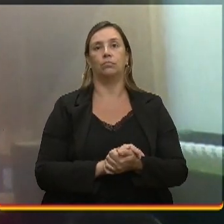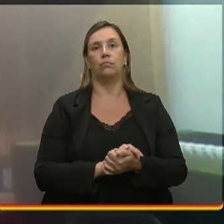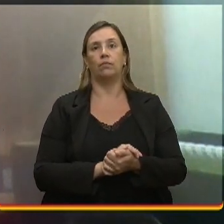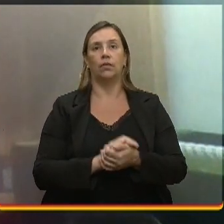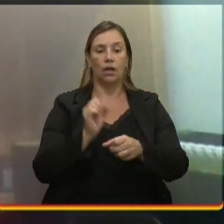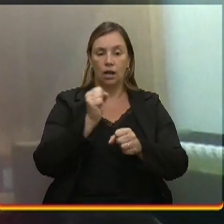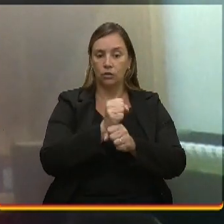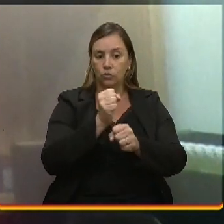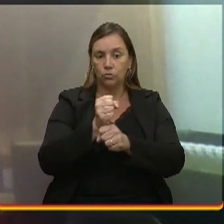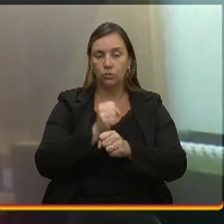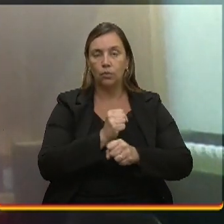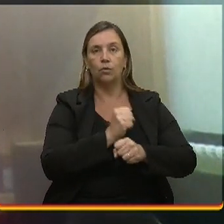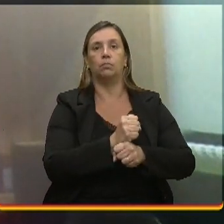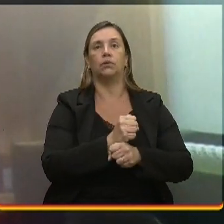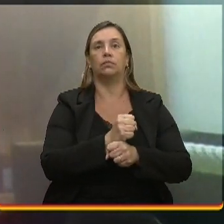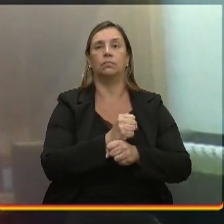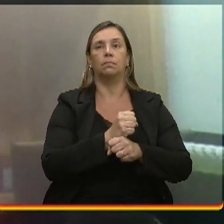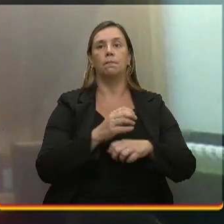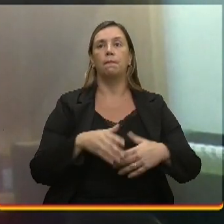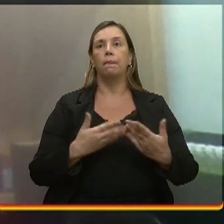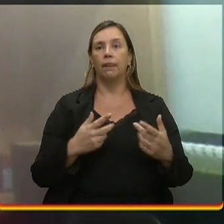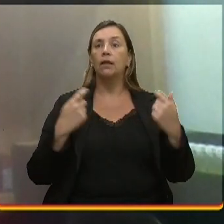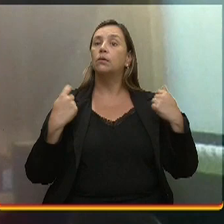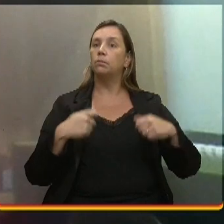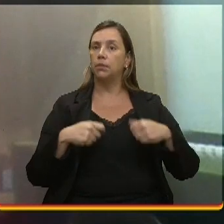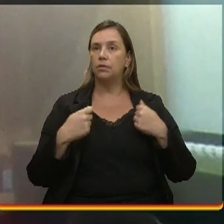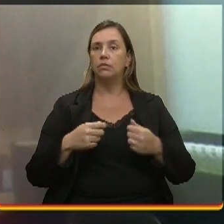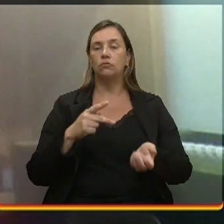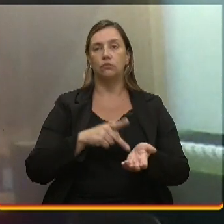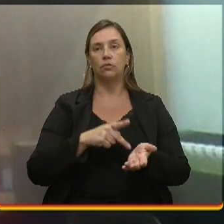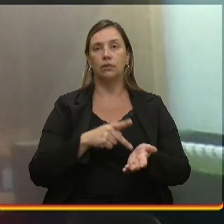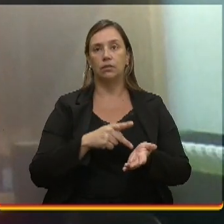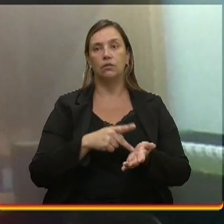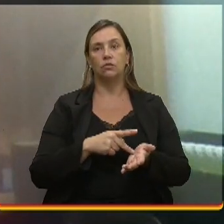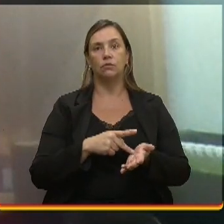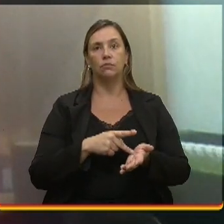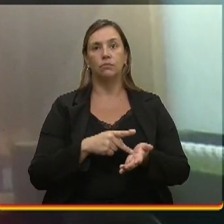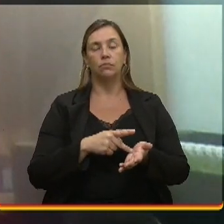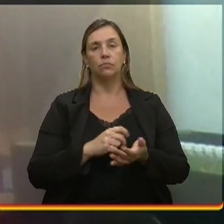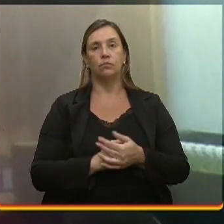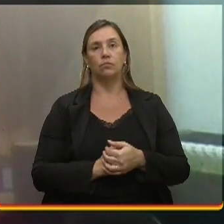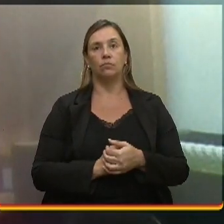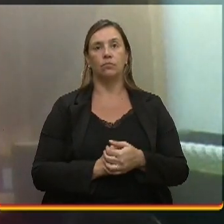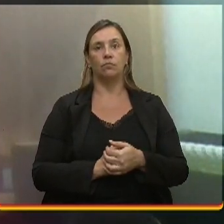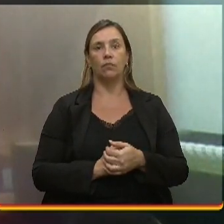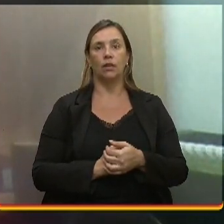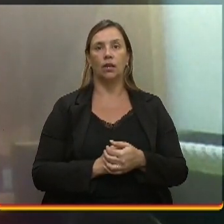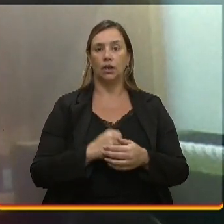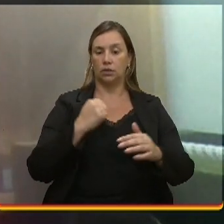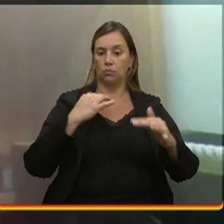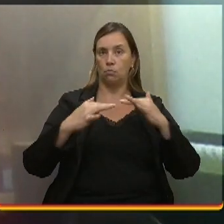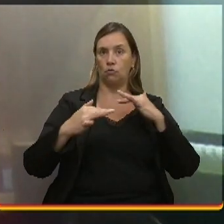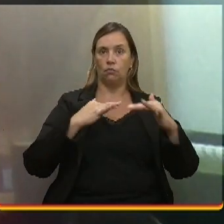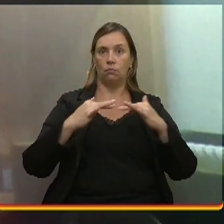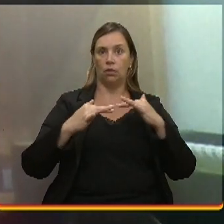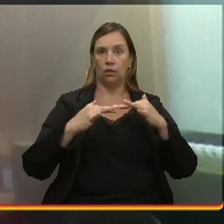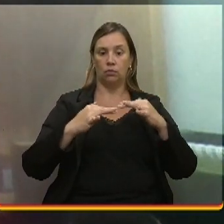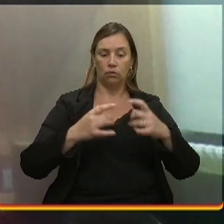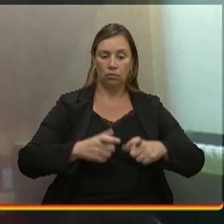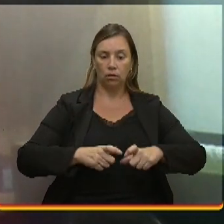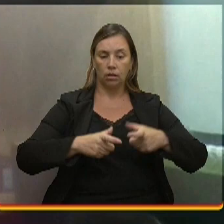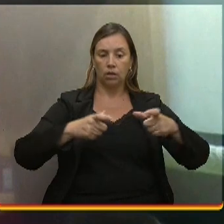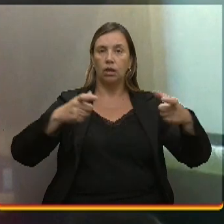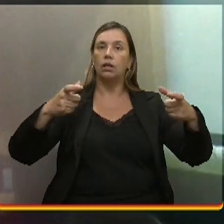as obras, né? Então, a gente precisa, na realidade, fazer com que esse movimento cresça entre as